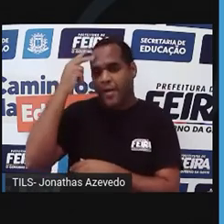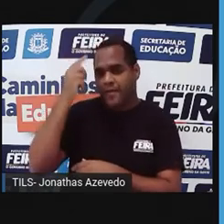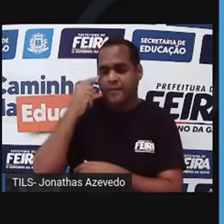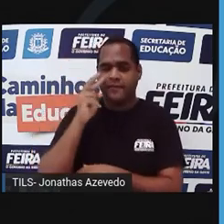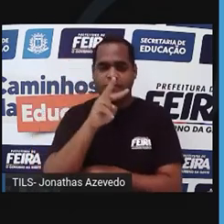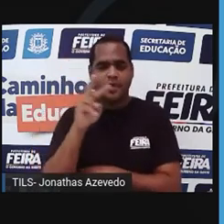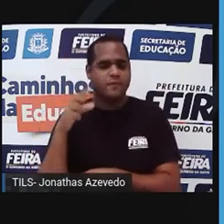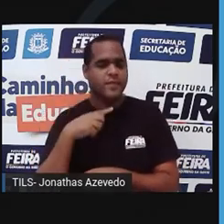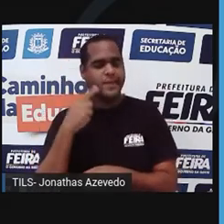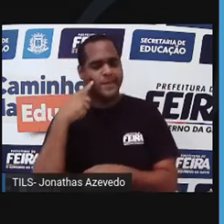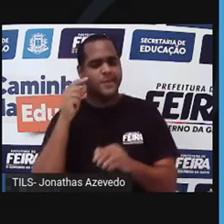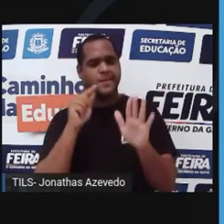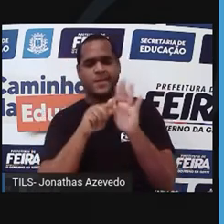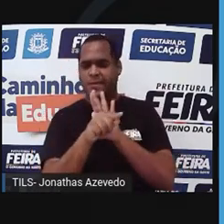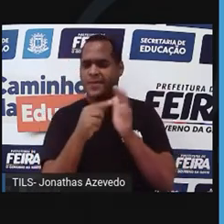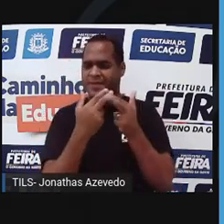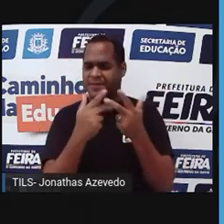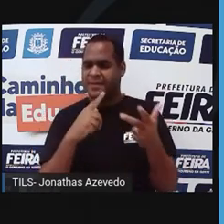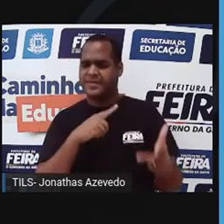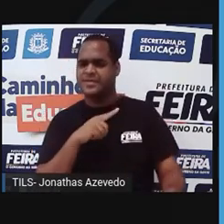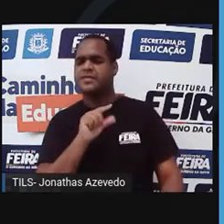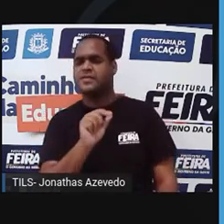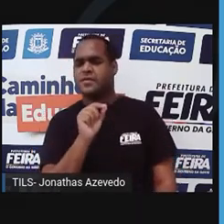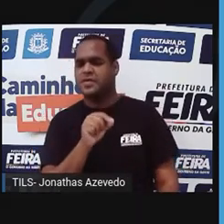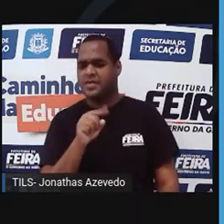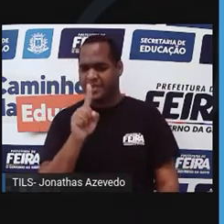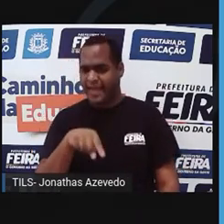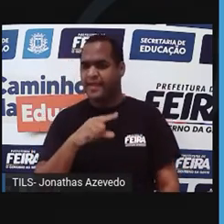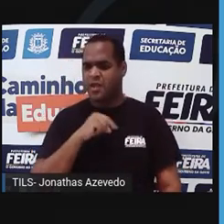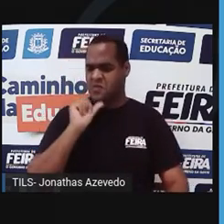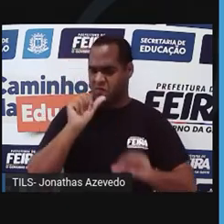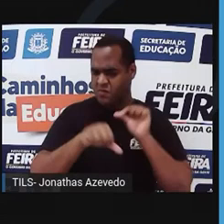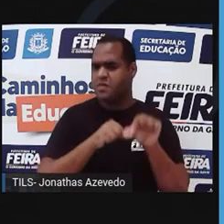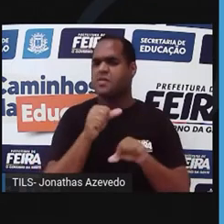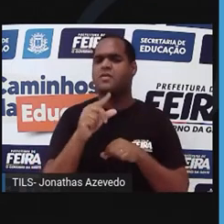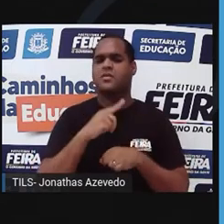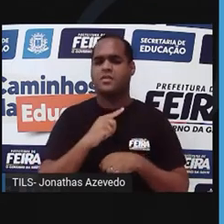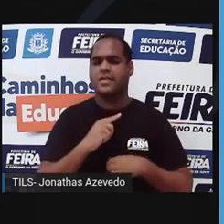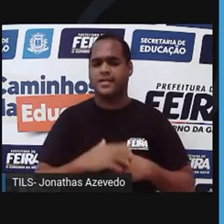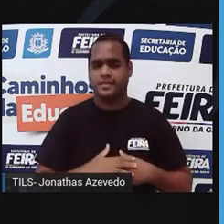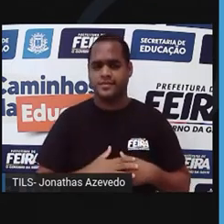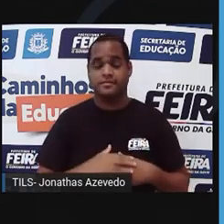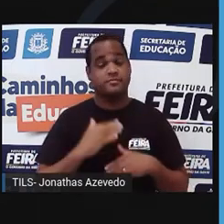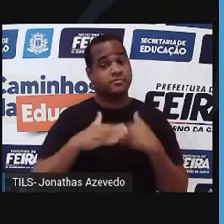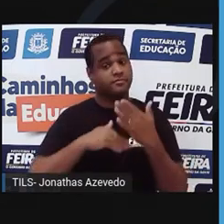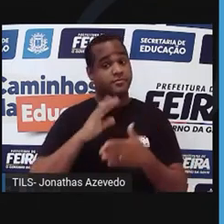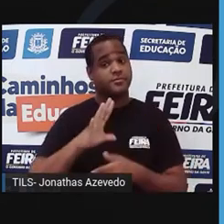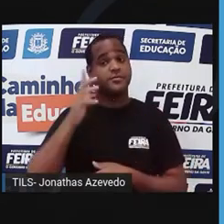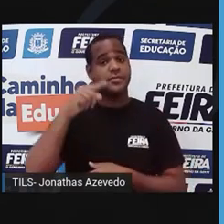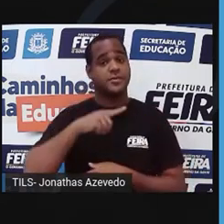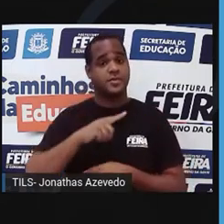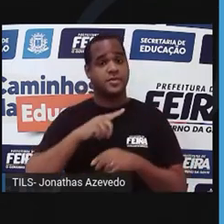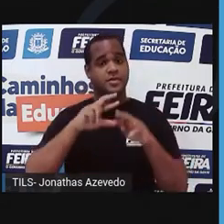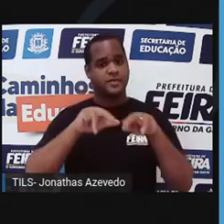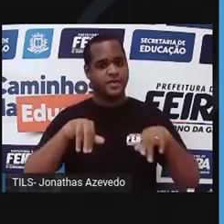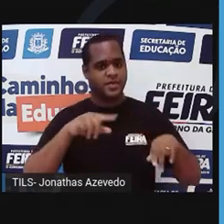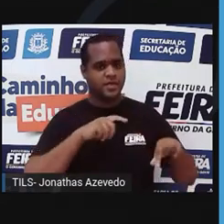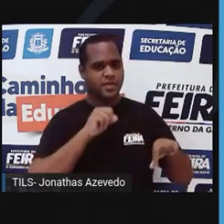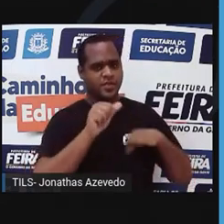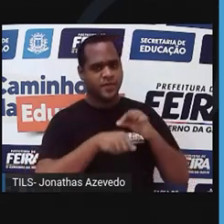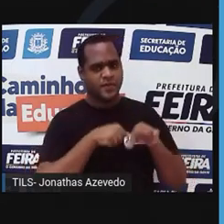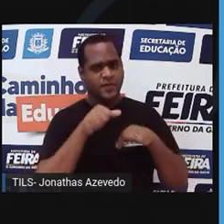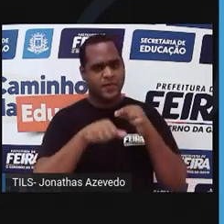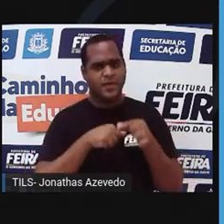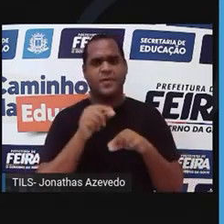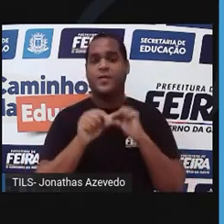observavam, questionavam. Será que os seres não sofrem modificações? Será que não acontecem algumas coisas que promovem algumas mudanças?